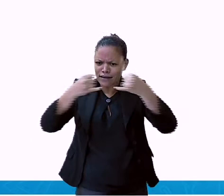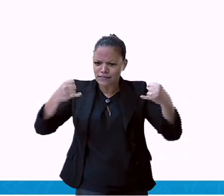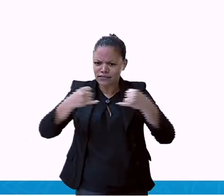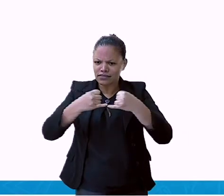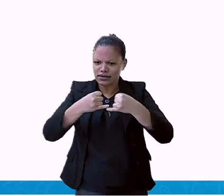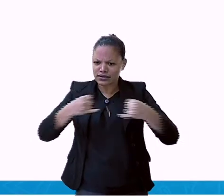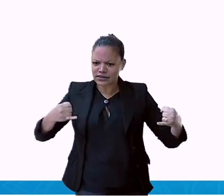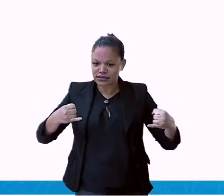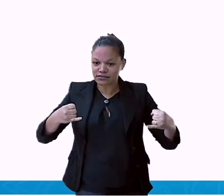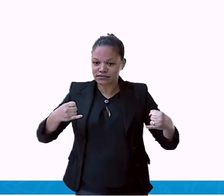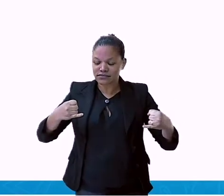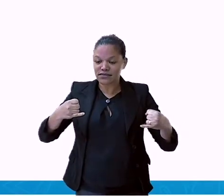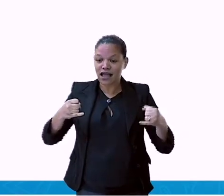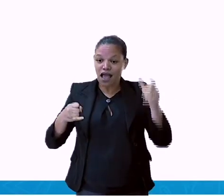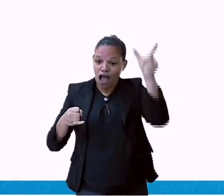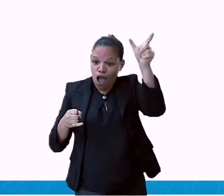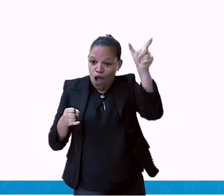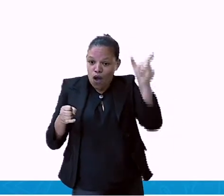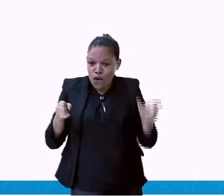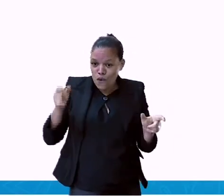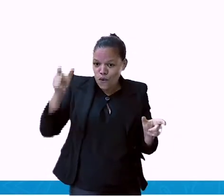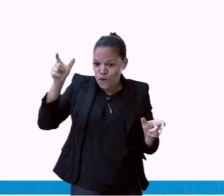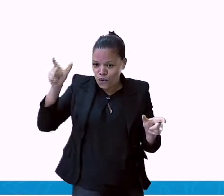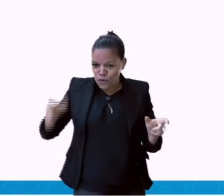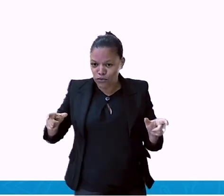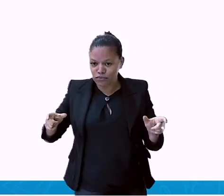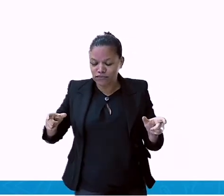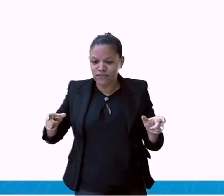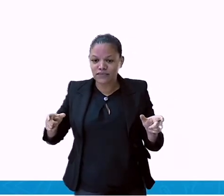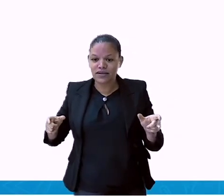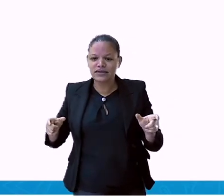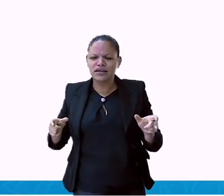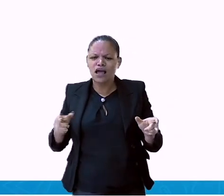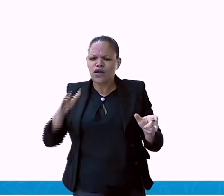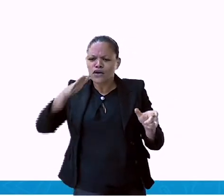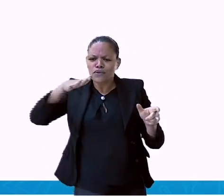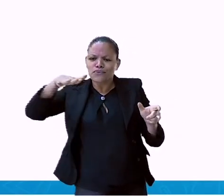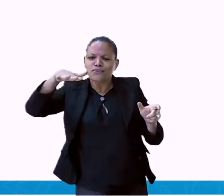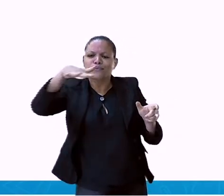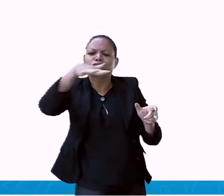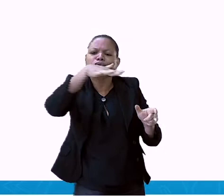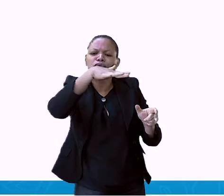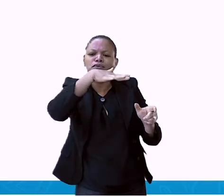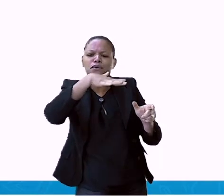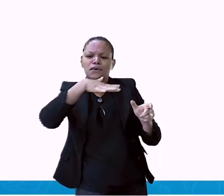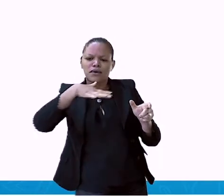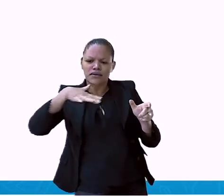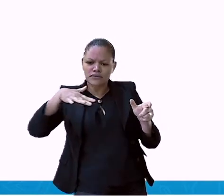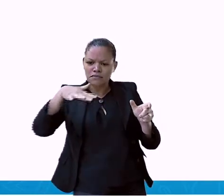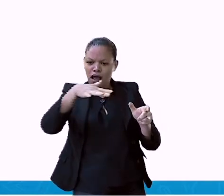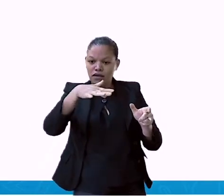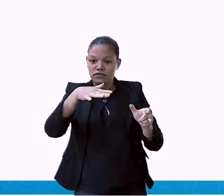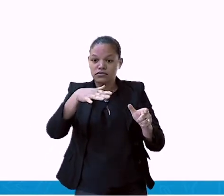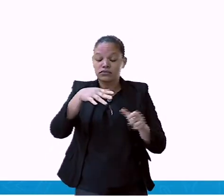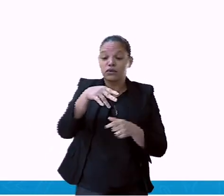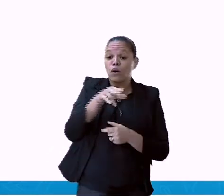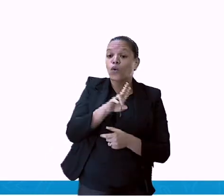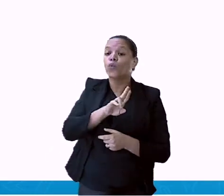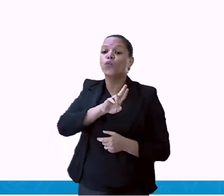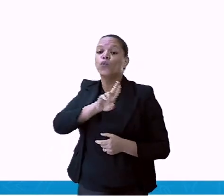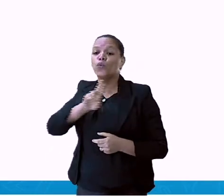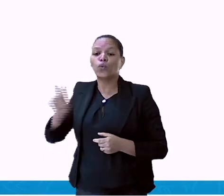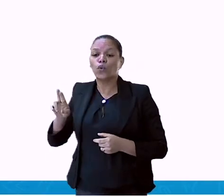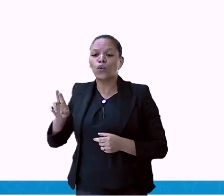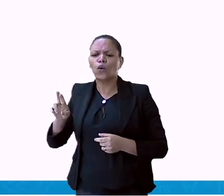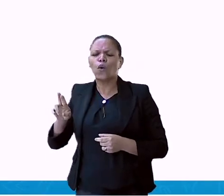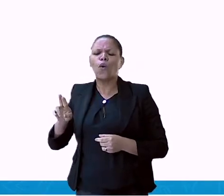de cada espaço desse retângulo, nós chamamos de quê? De célula. O que que significa